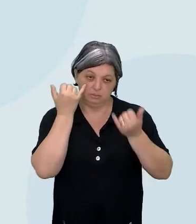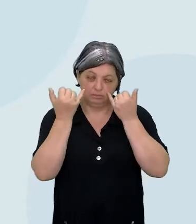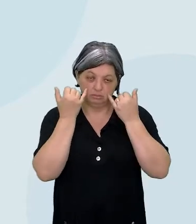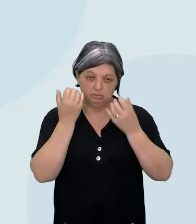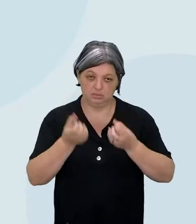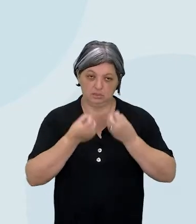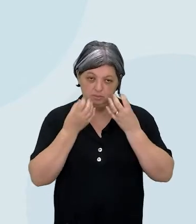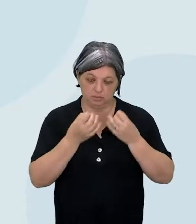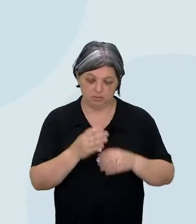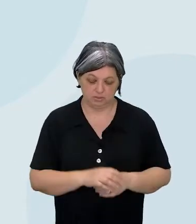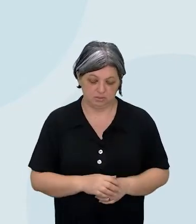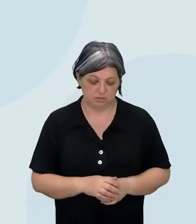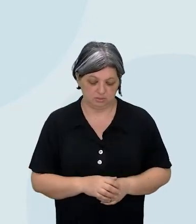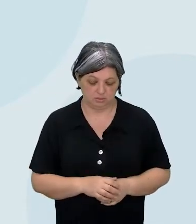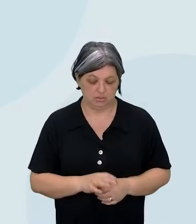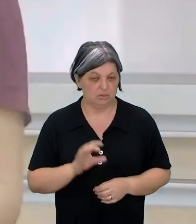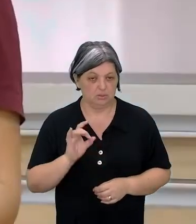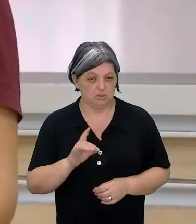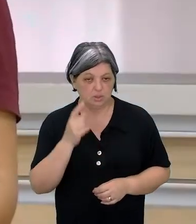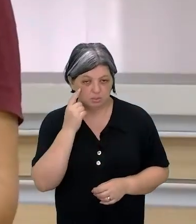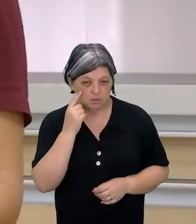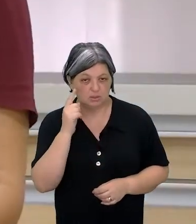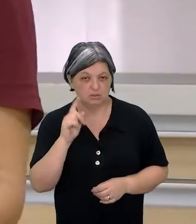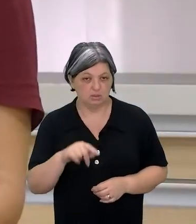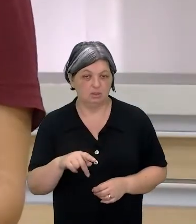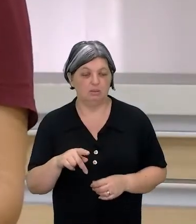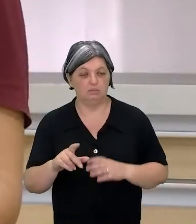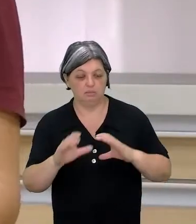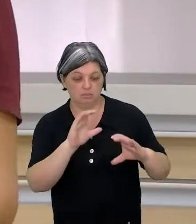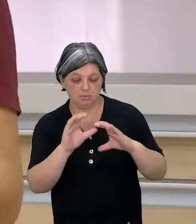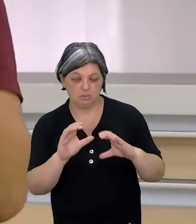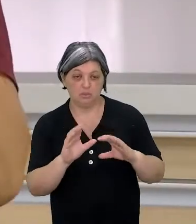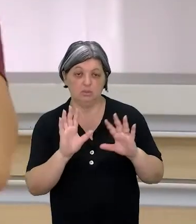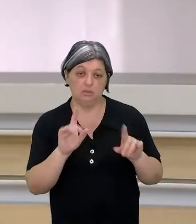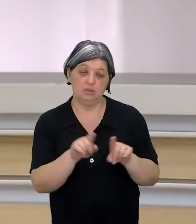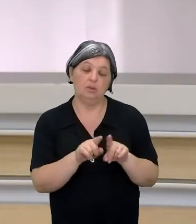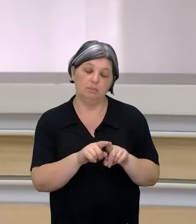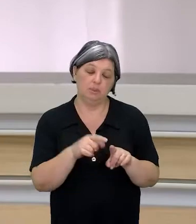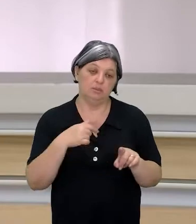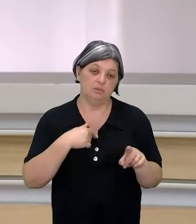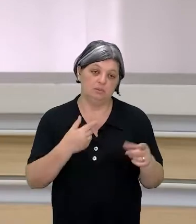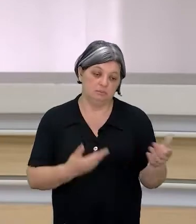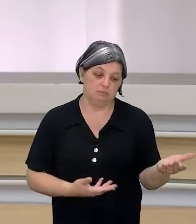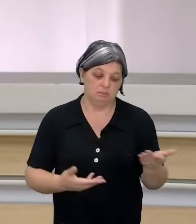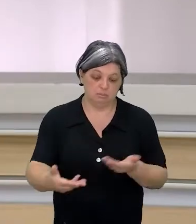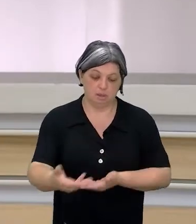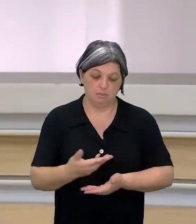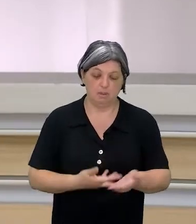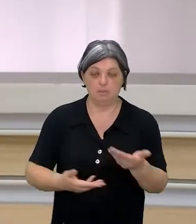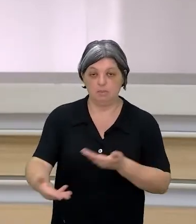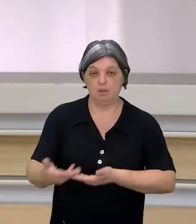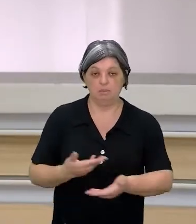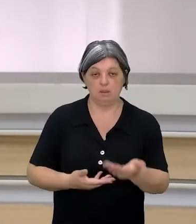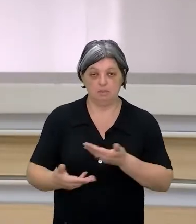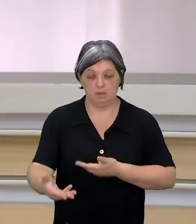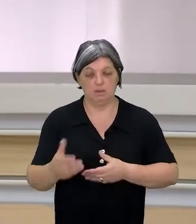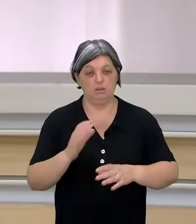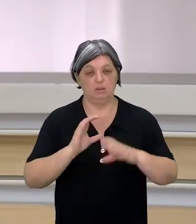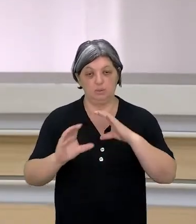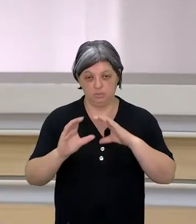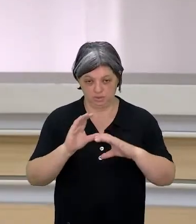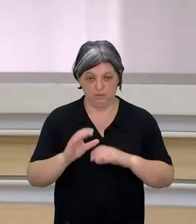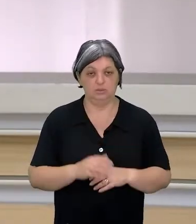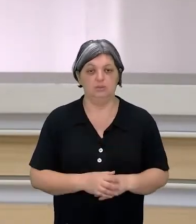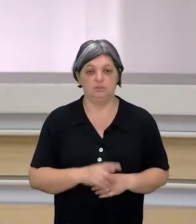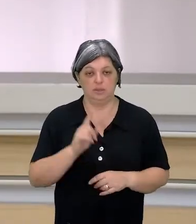eu também não só estou informando, mas eu também estou comunicando, porque eu estou trocando mensagens com você. Eu